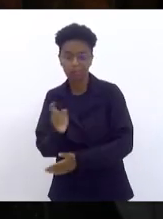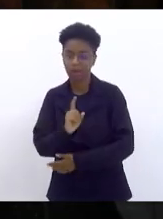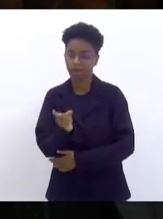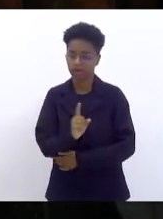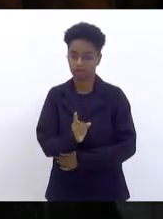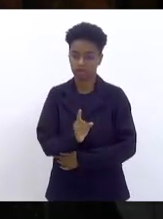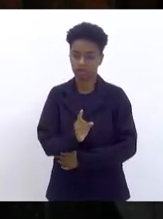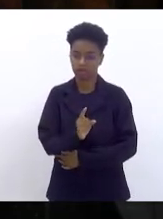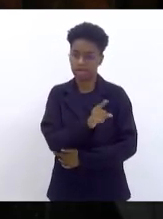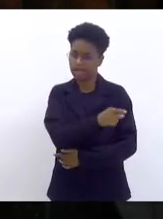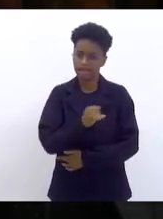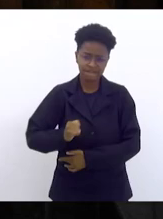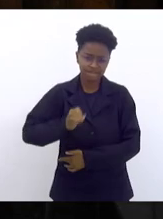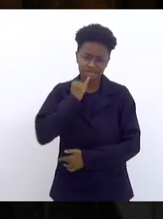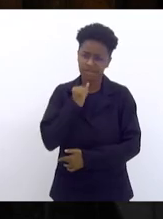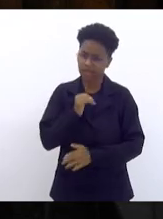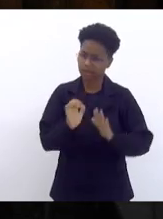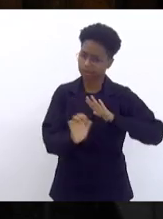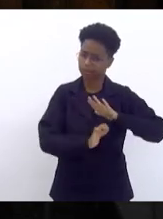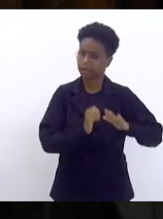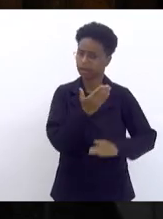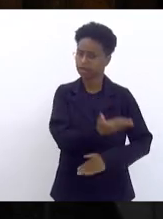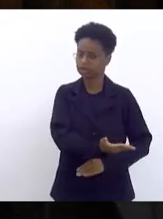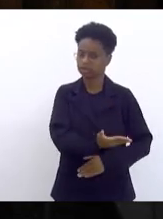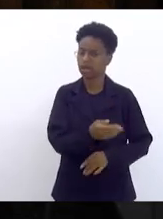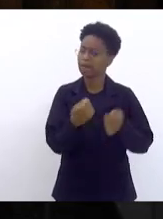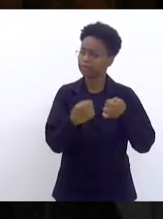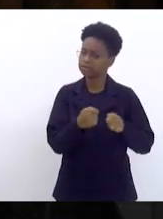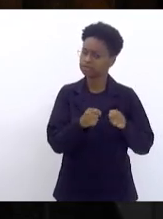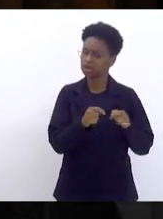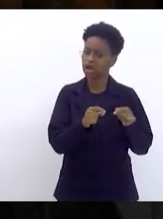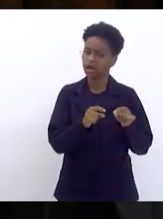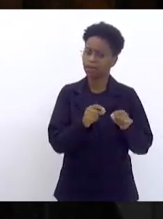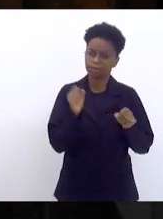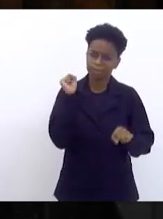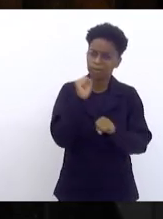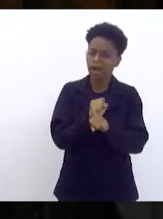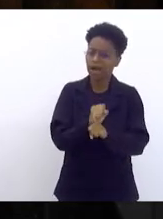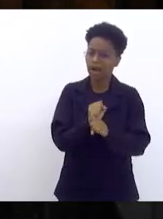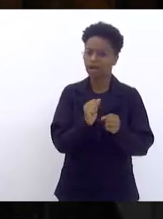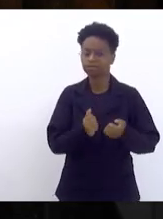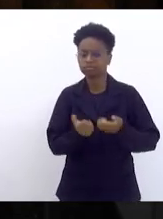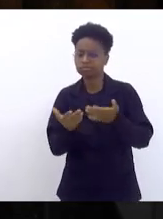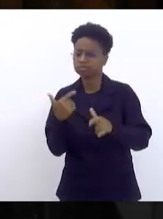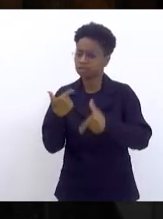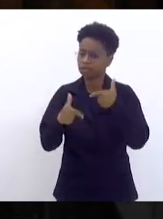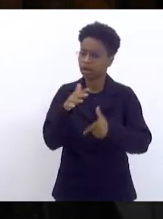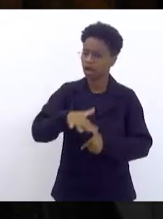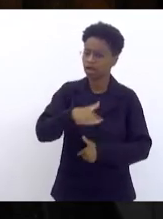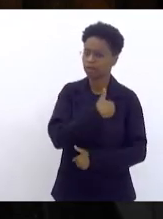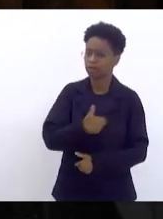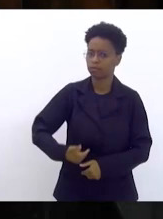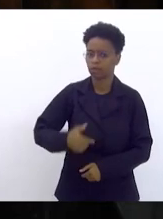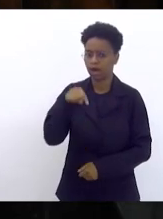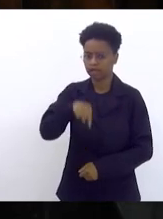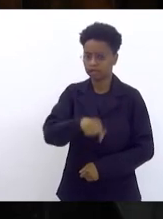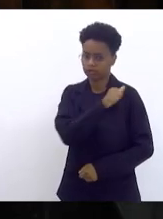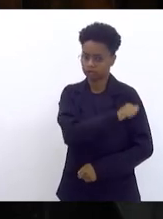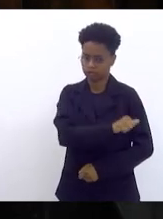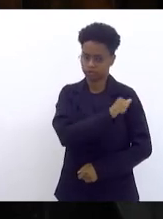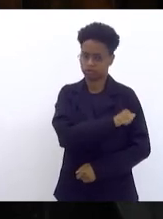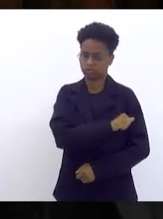essa infeliz empresa, que tem que estar longe da prestação de serviço público com o Estado do Rio de Janeiro,